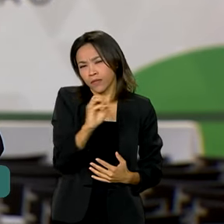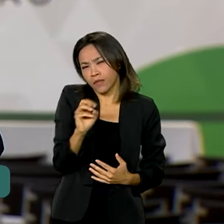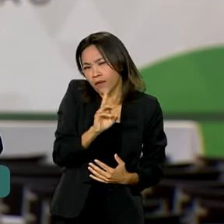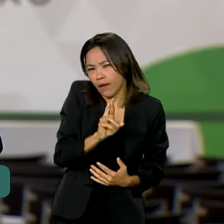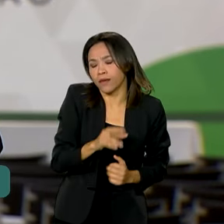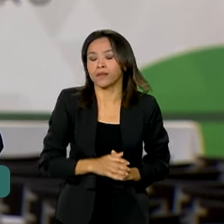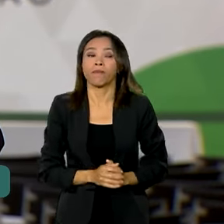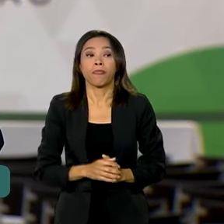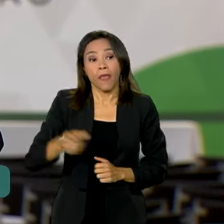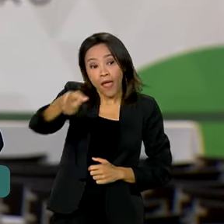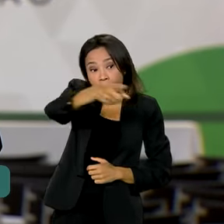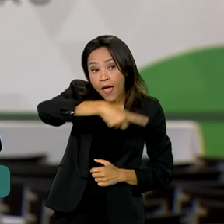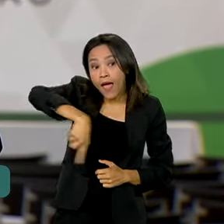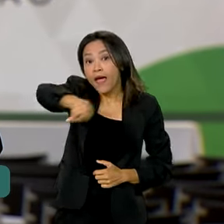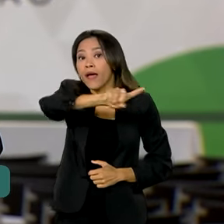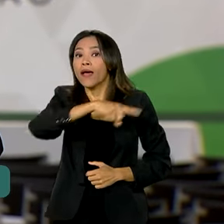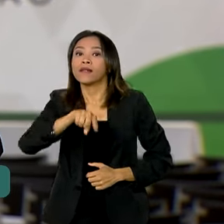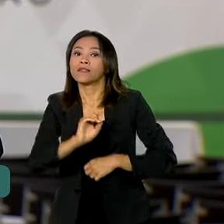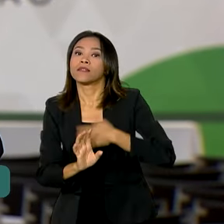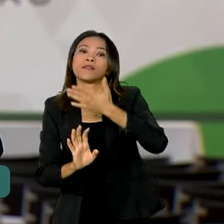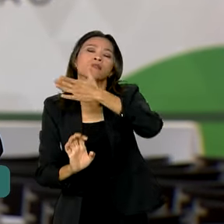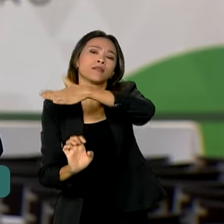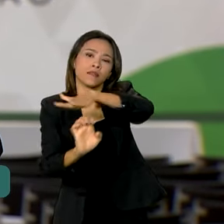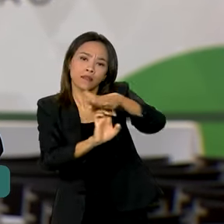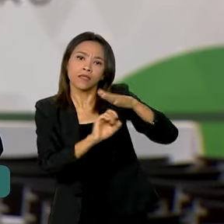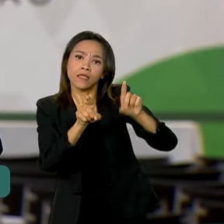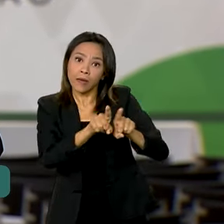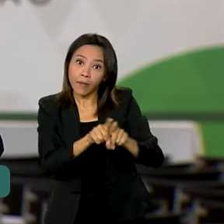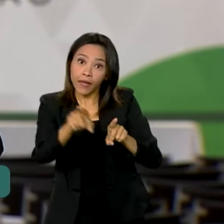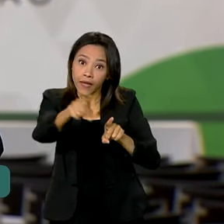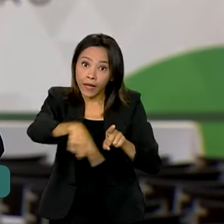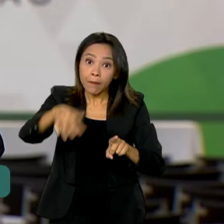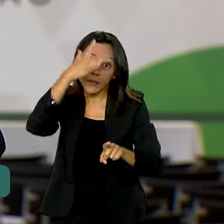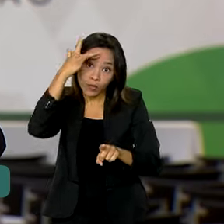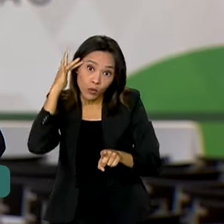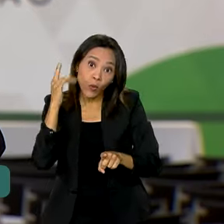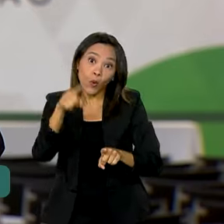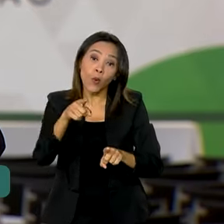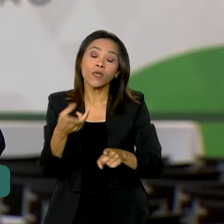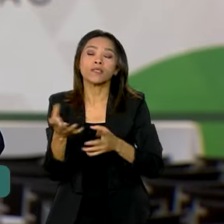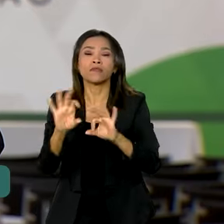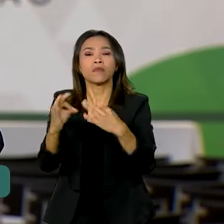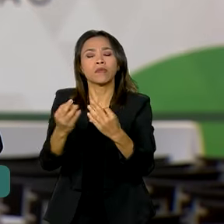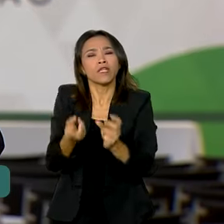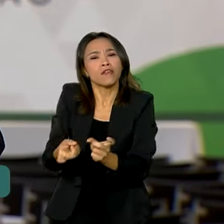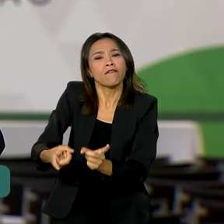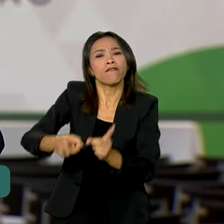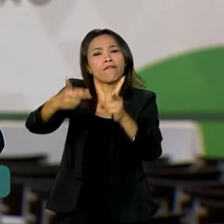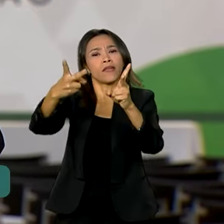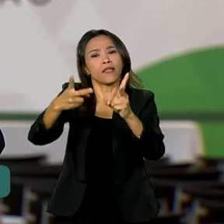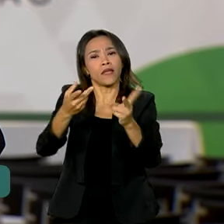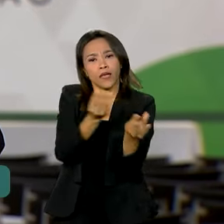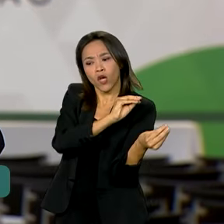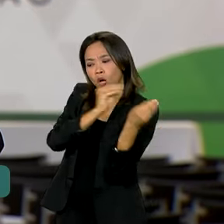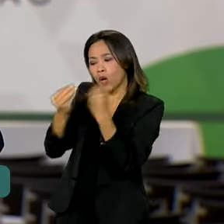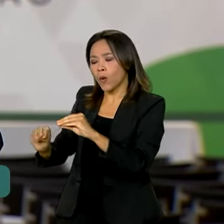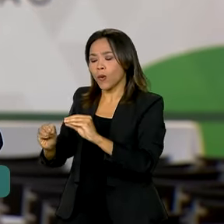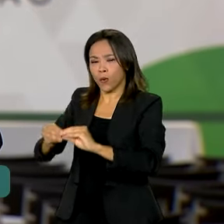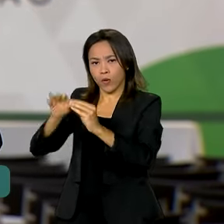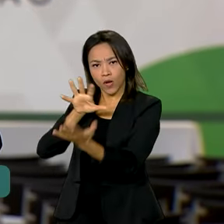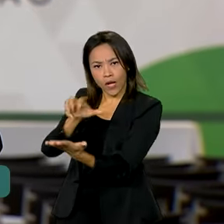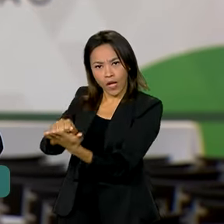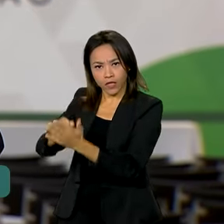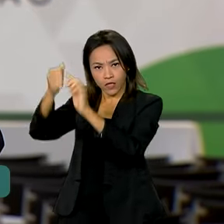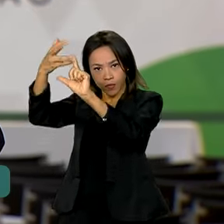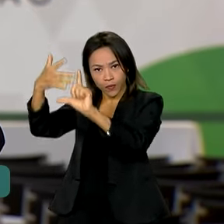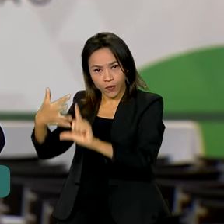das construtoras, pessoas físicas também disponibilizaram, também colocaram à venda esses imóveis lá por meio do site da Caixa, cadastraram esses